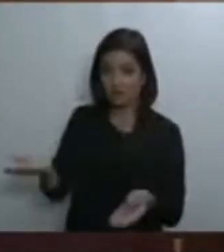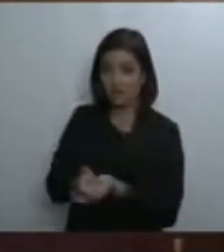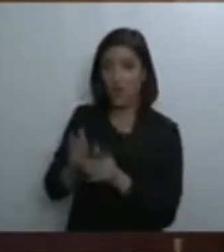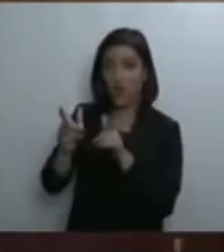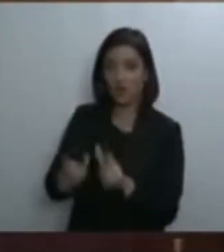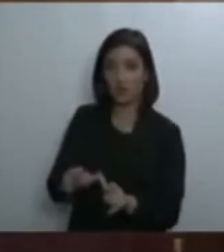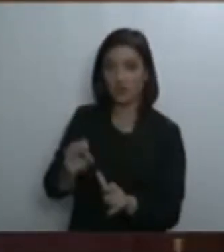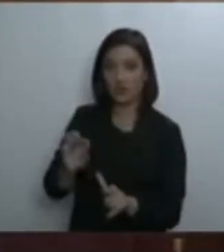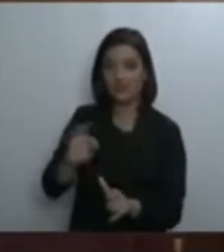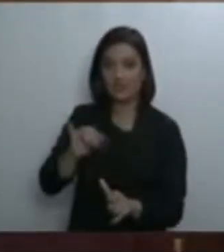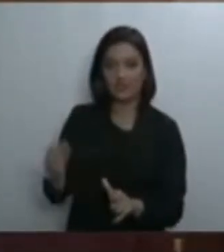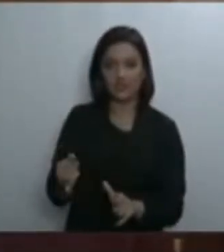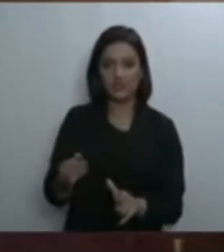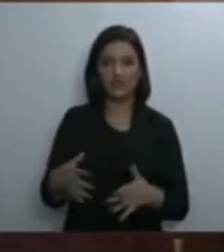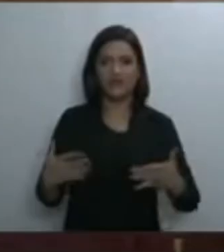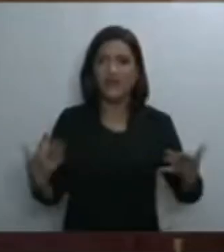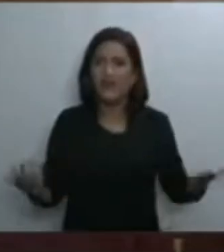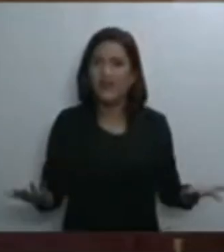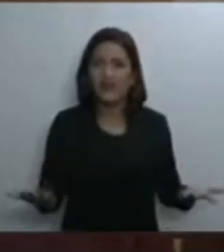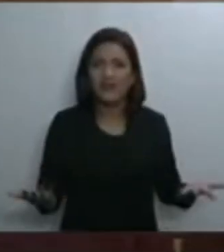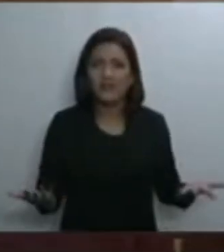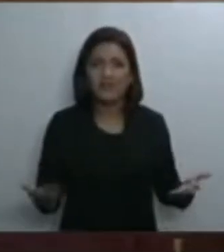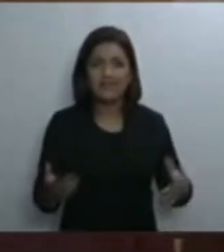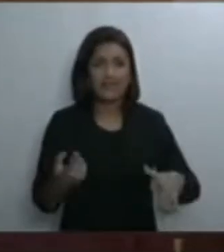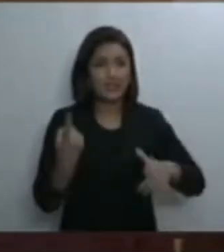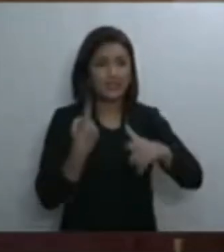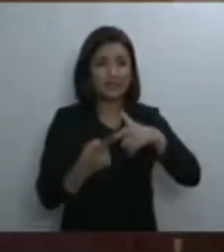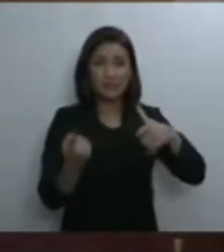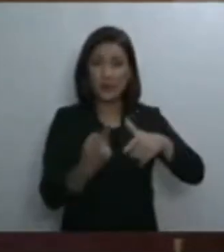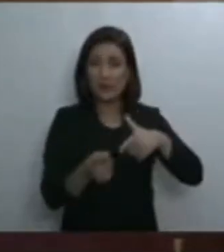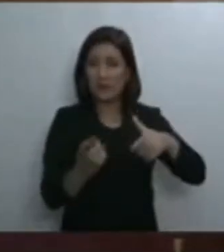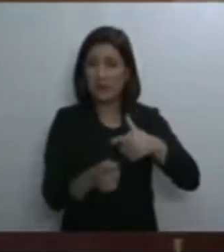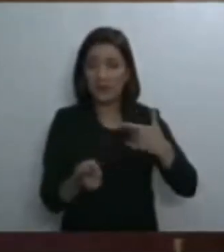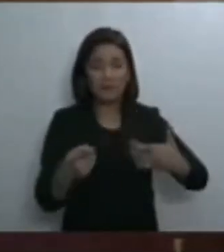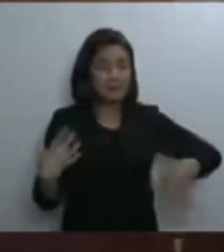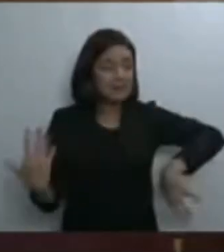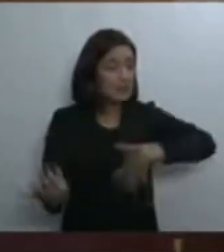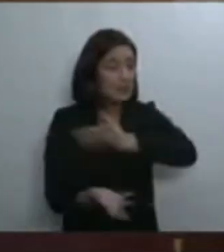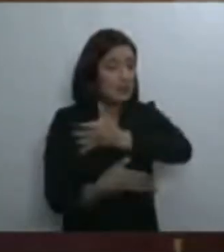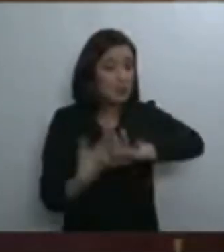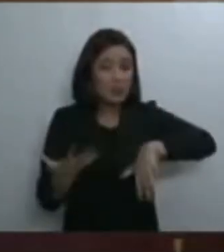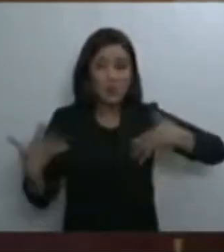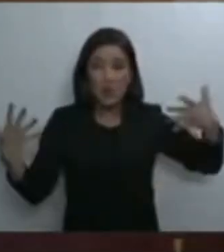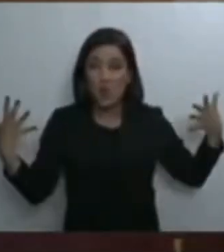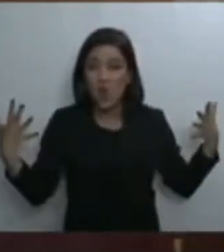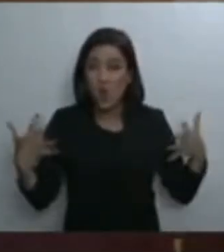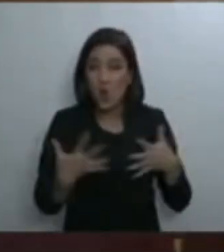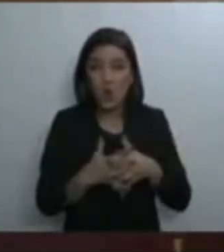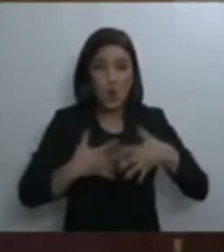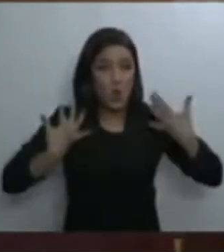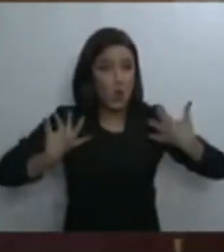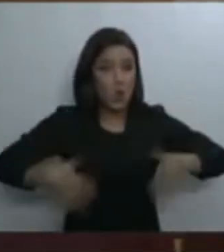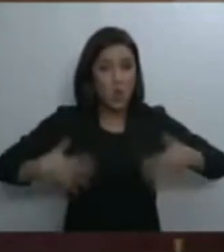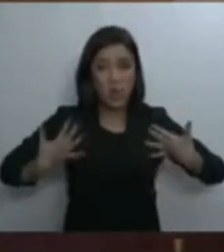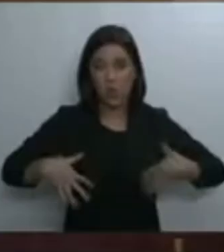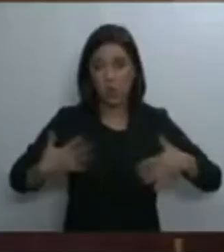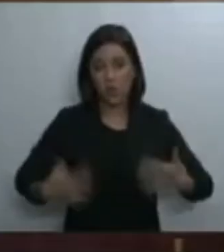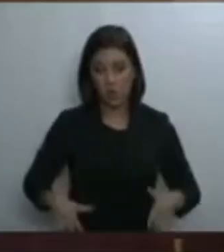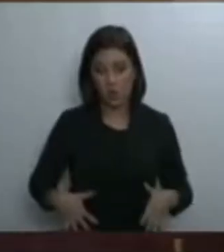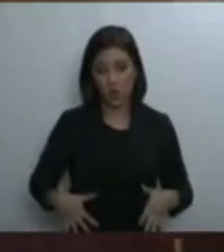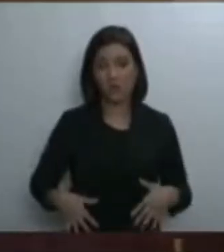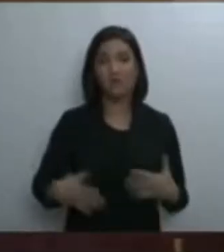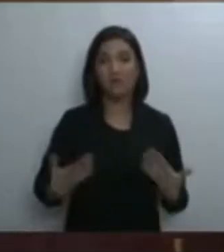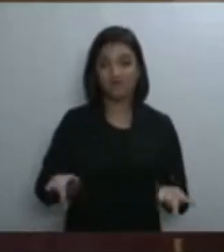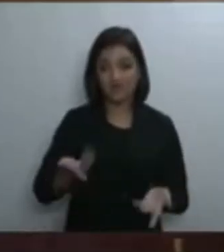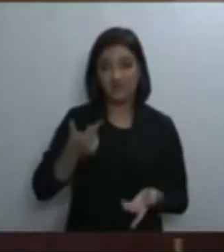Isto virou um antro, um grande problema. Um grande problema. Por isso que eu tenho dito aos meus amigos do STJ, do Conselho